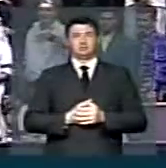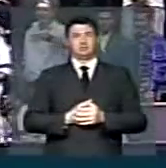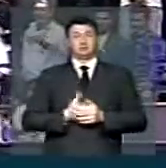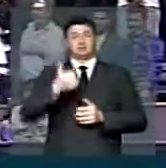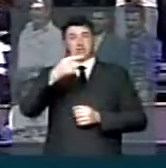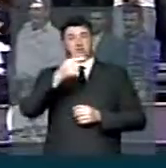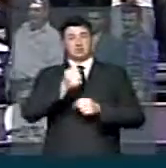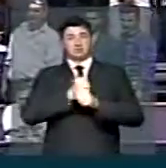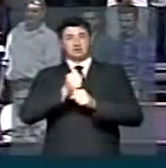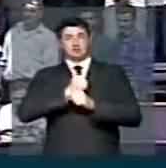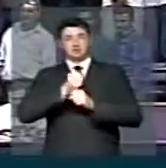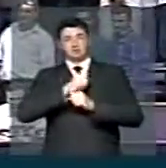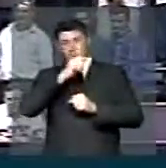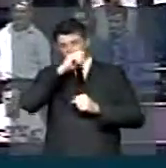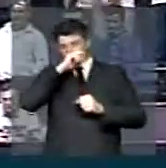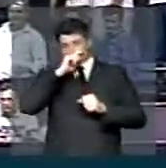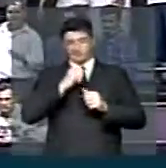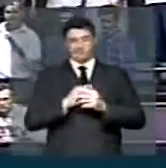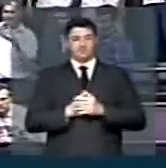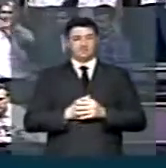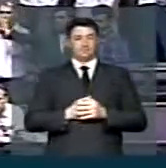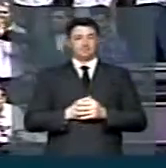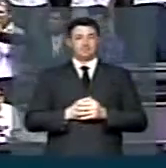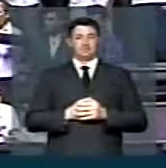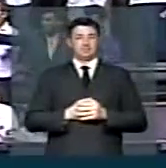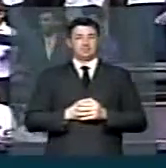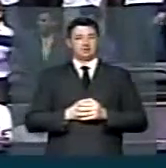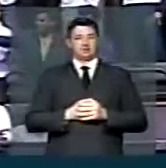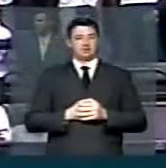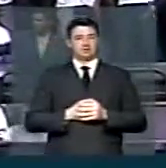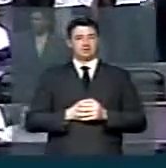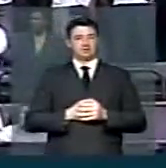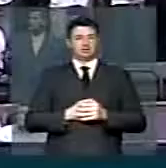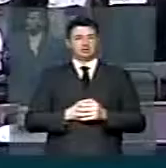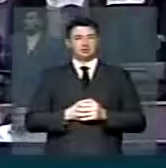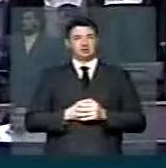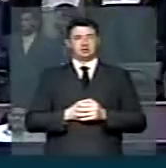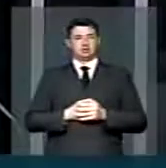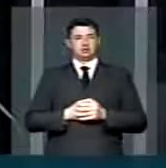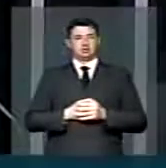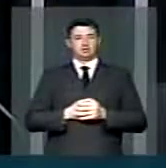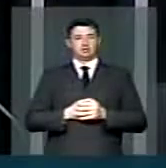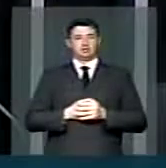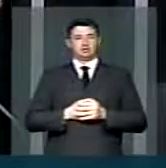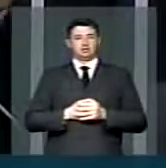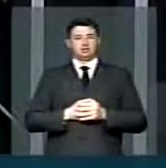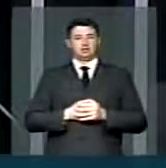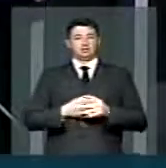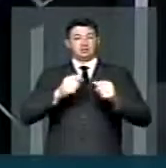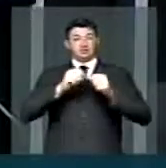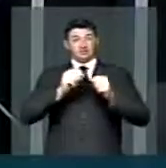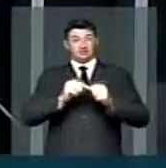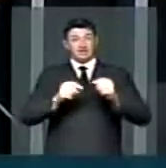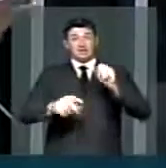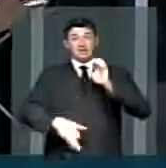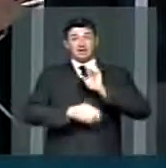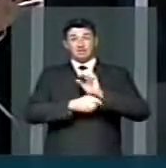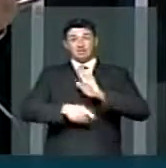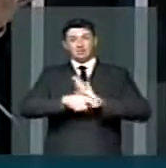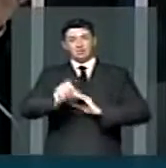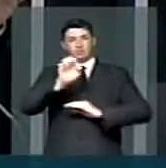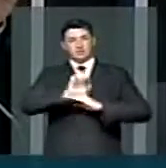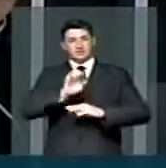17 anos, se tira de uma emenda a prerrogativa dos